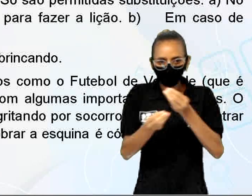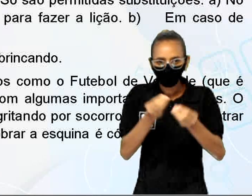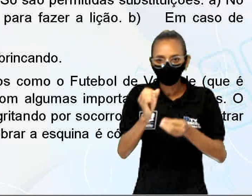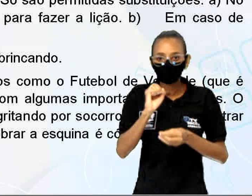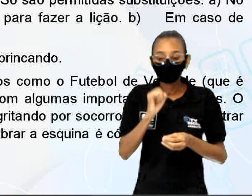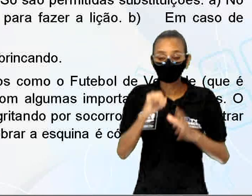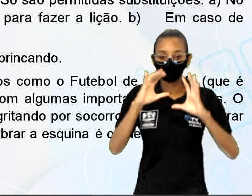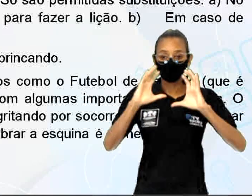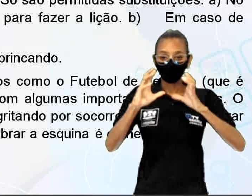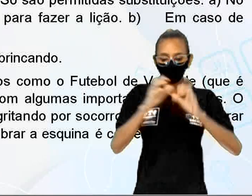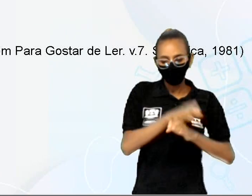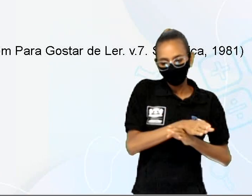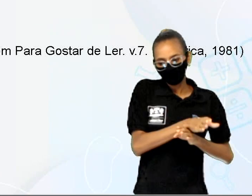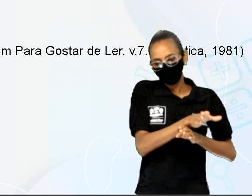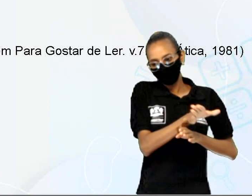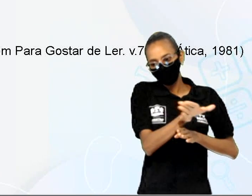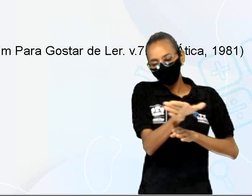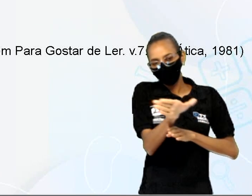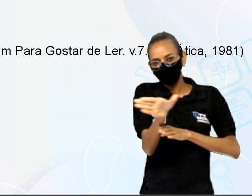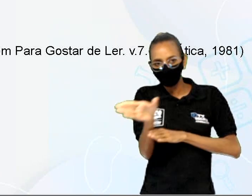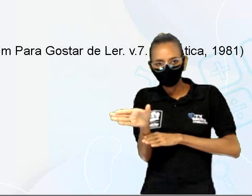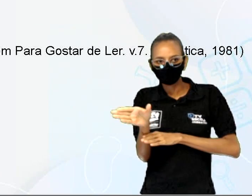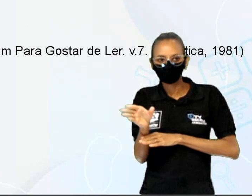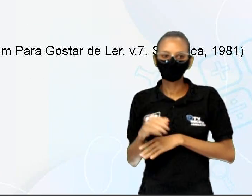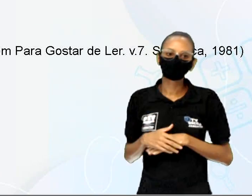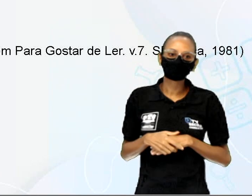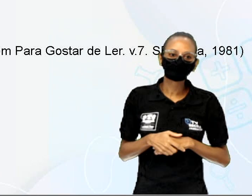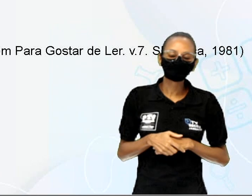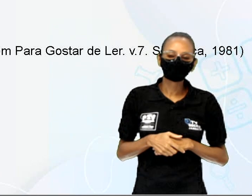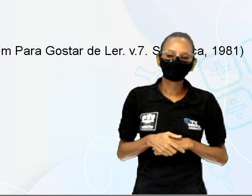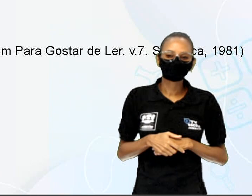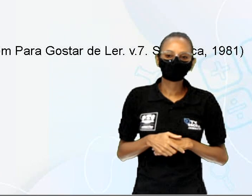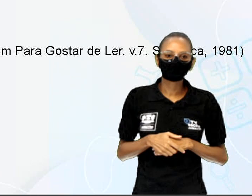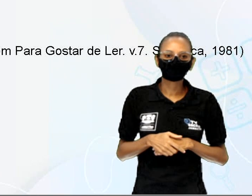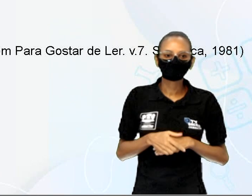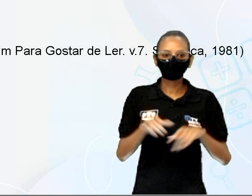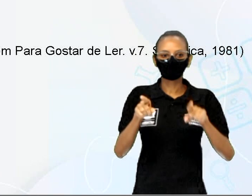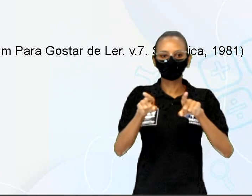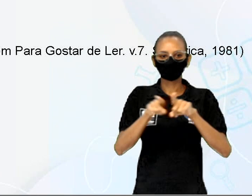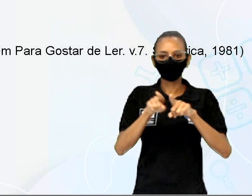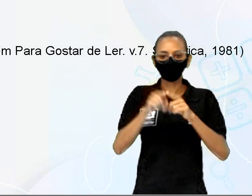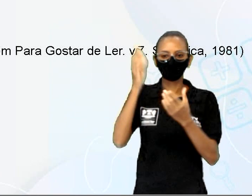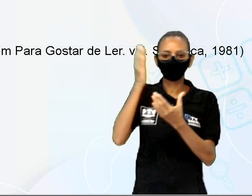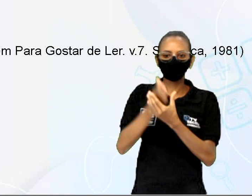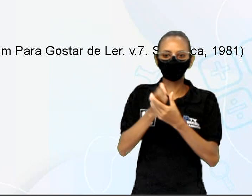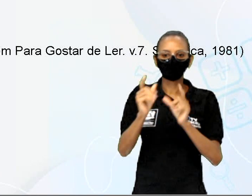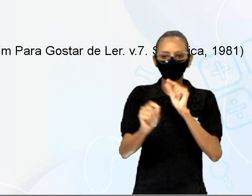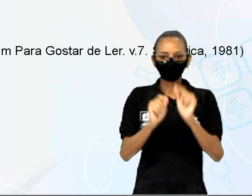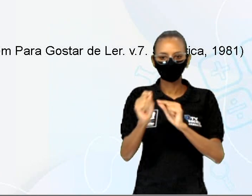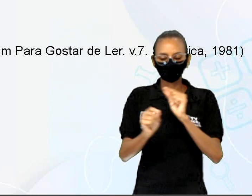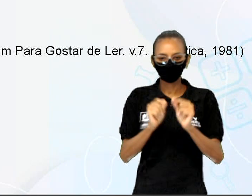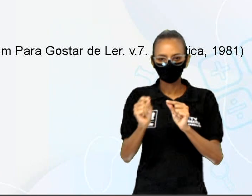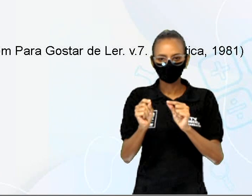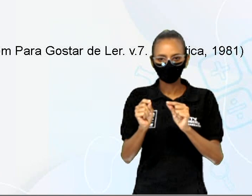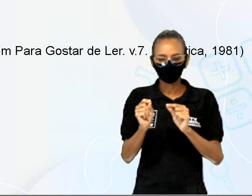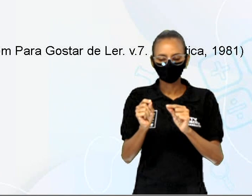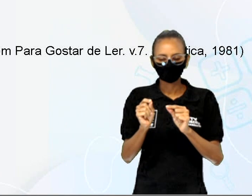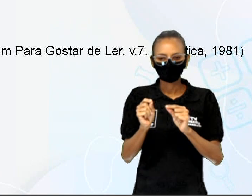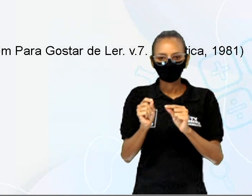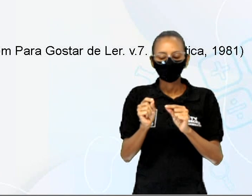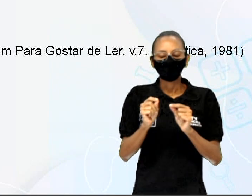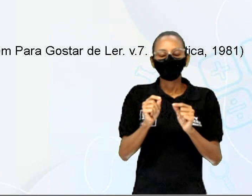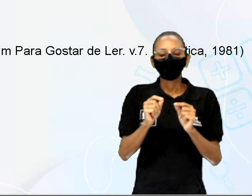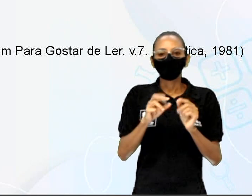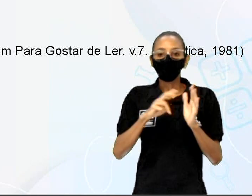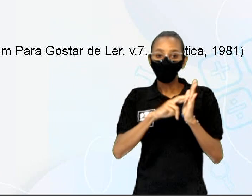bola dobrar a esquina é corner Das penalidades a única falta prevista nas regras do futebol de